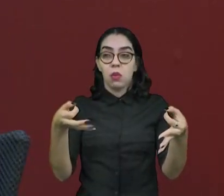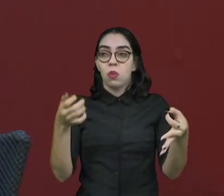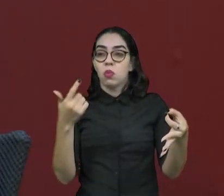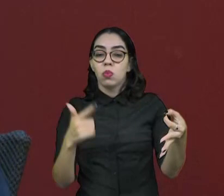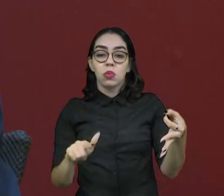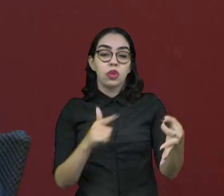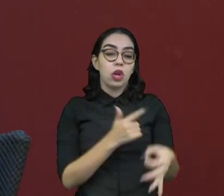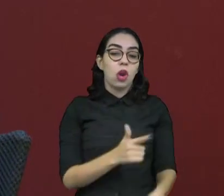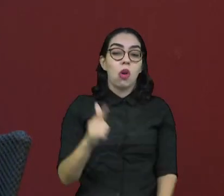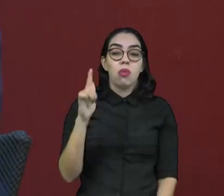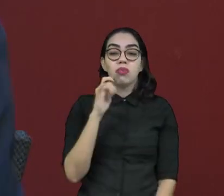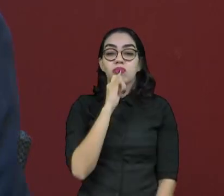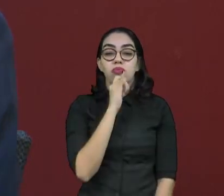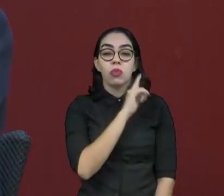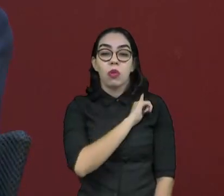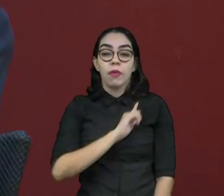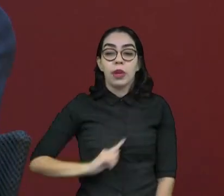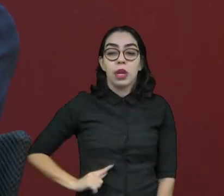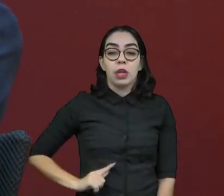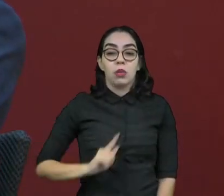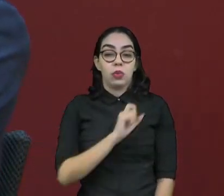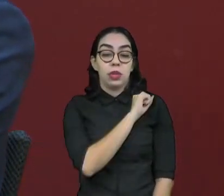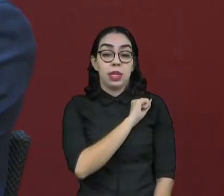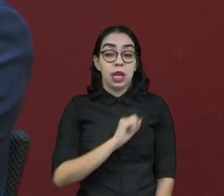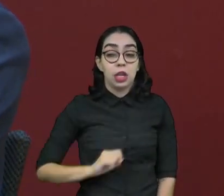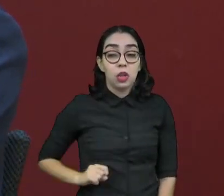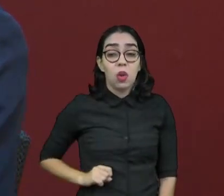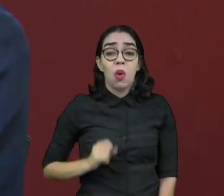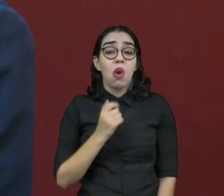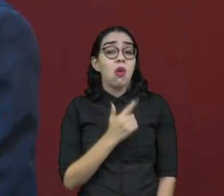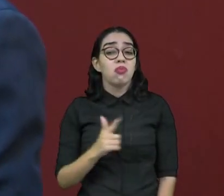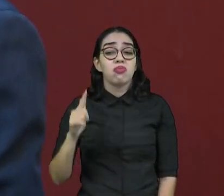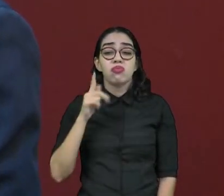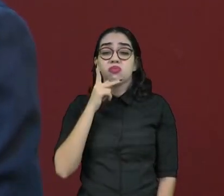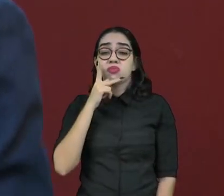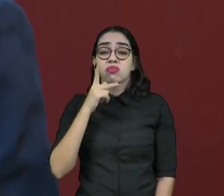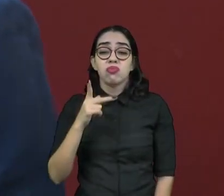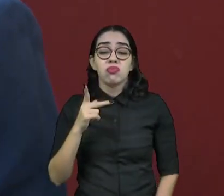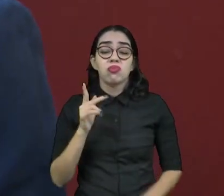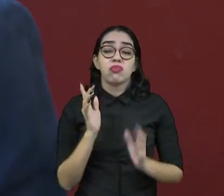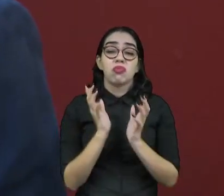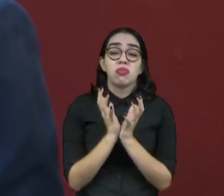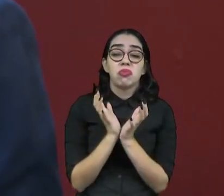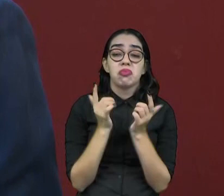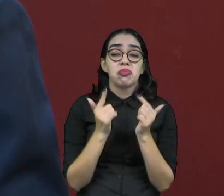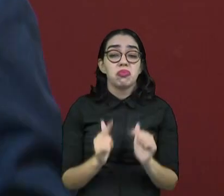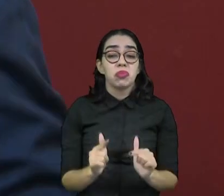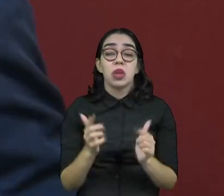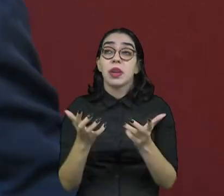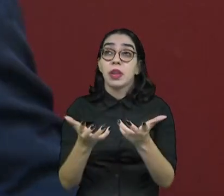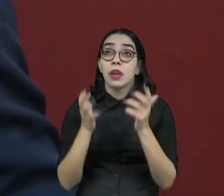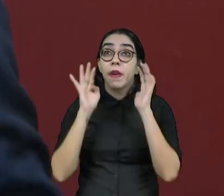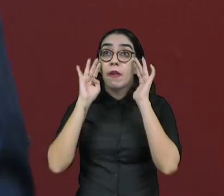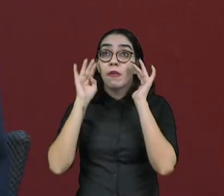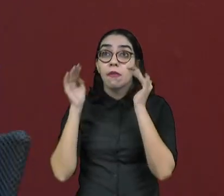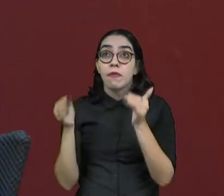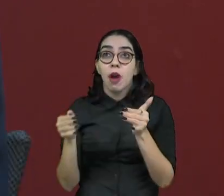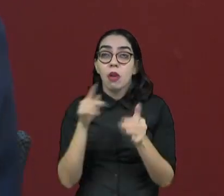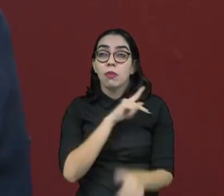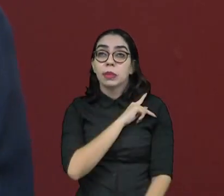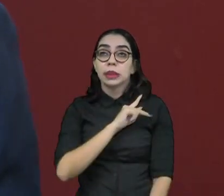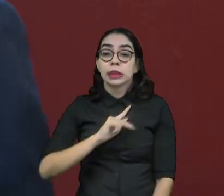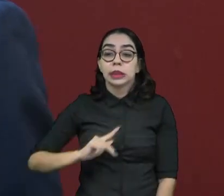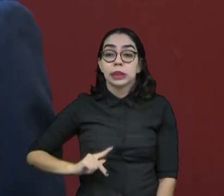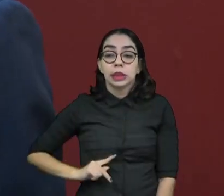para a eleição para governador, para a eleição para senador e a atenção de todo mundo estava meio que concentrada na eleição para presidente. Só que essa polarização